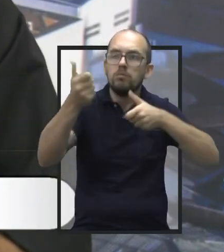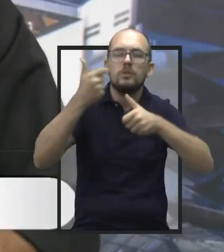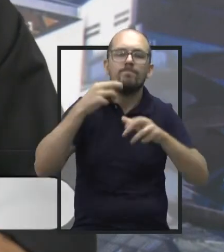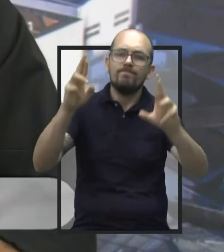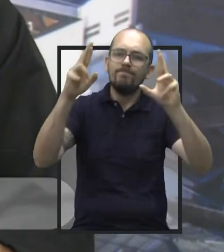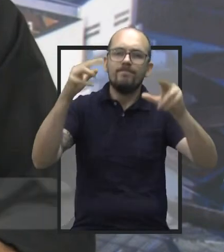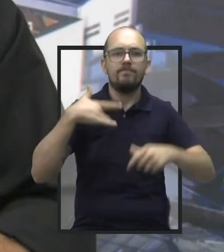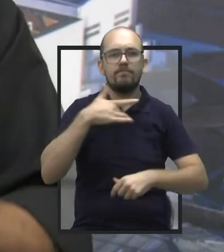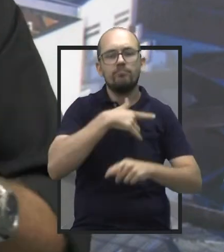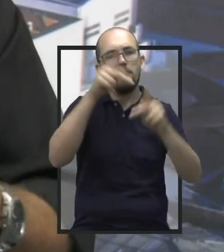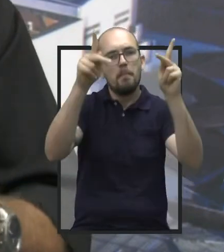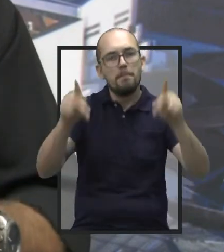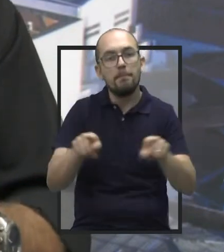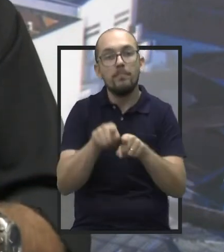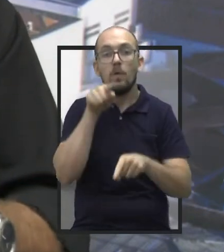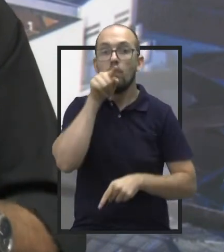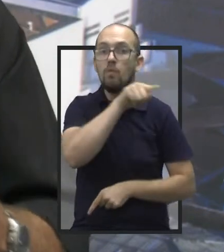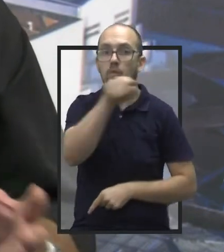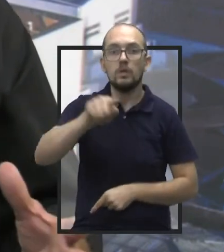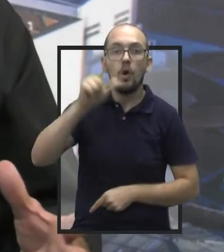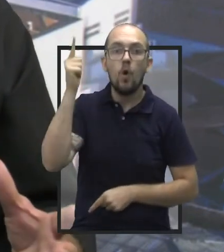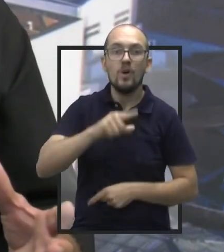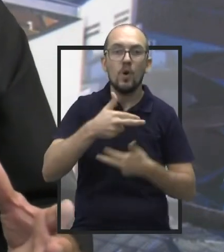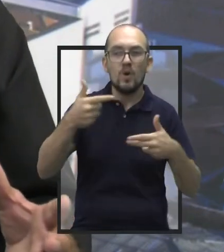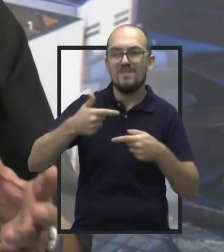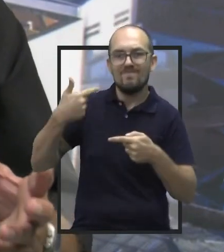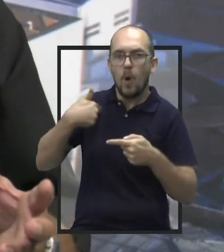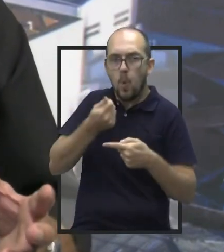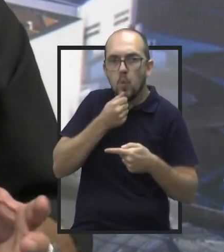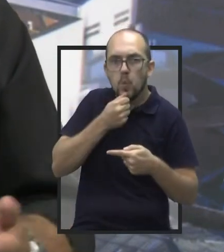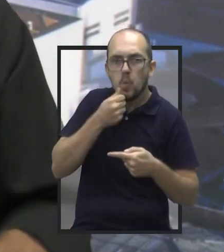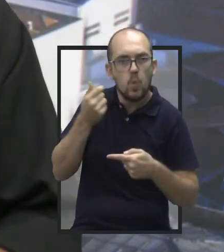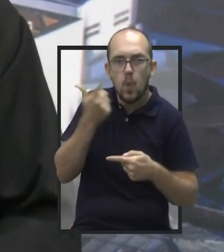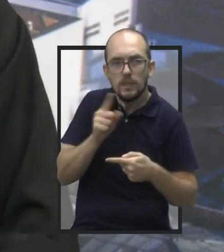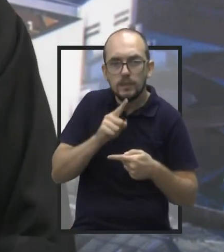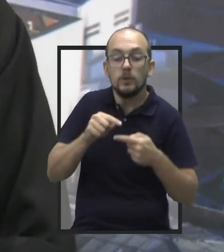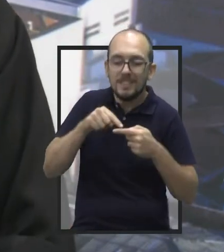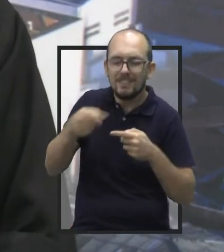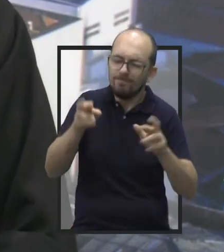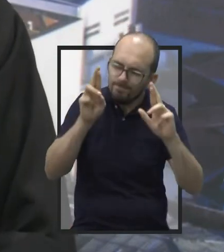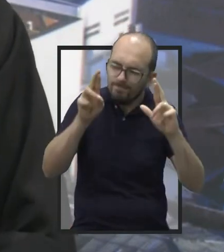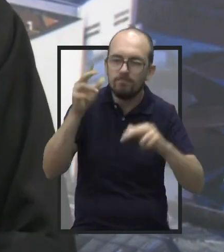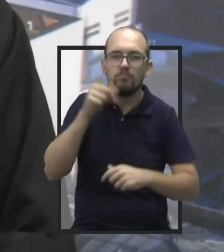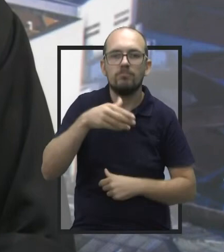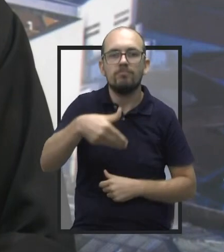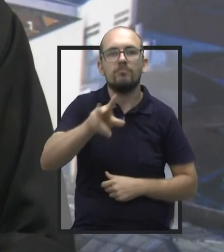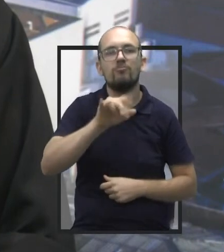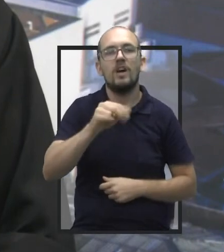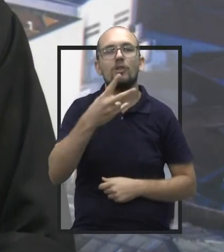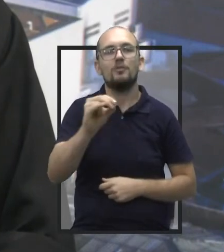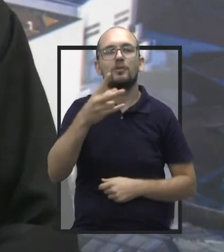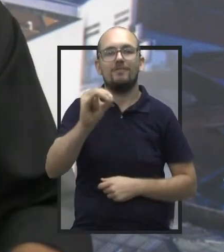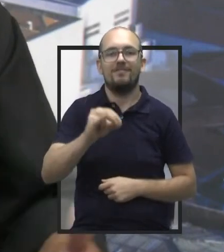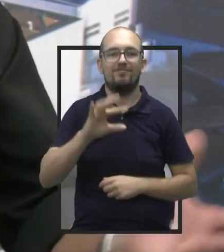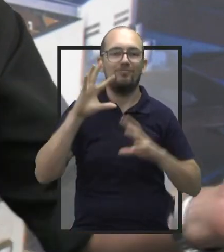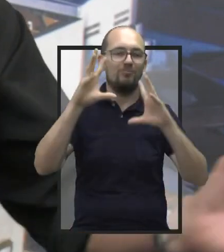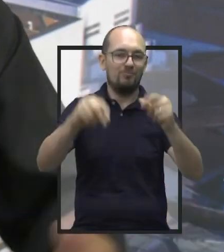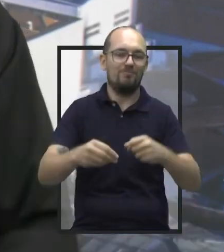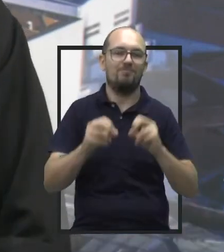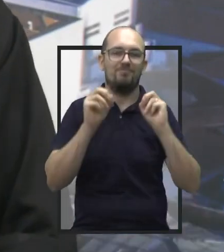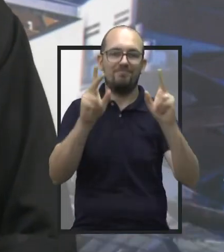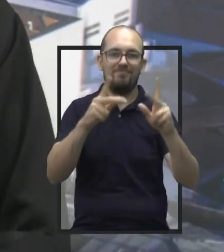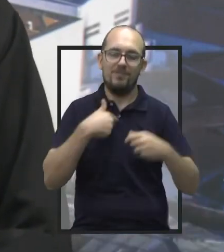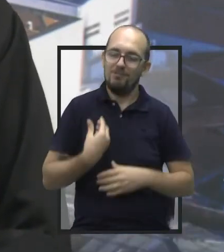muita saúde, paz, e que você obtenha o que você não conseguiu em 2019, você consiga em 2020, sem dúvida alguma. E eu me